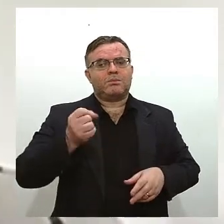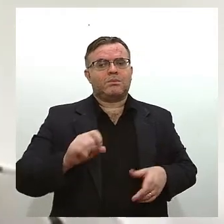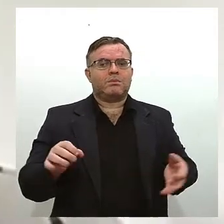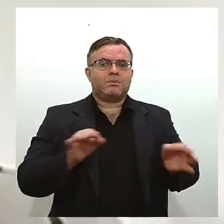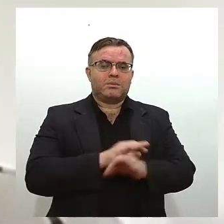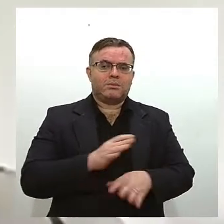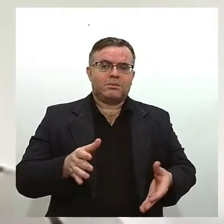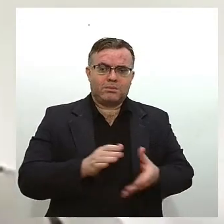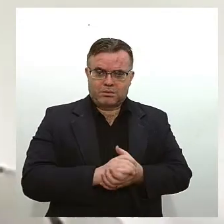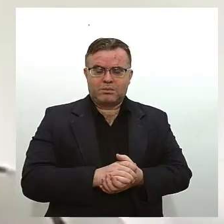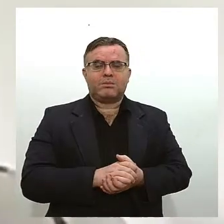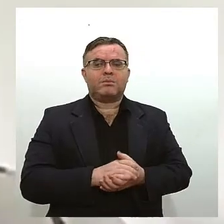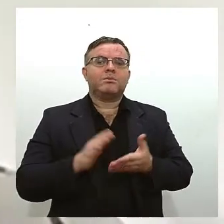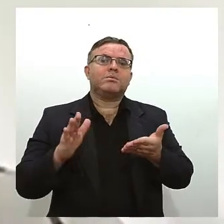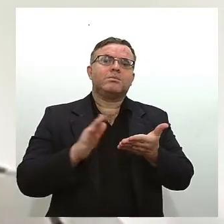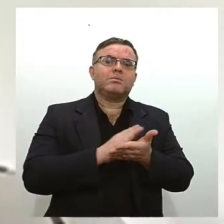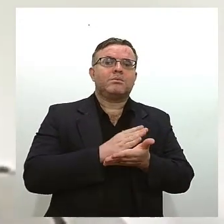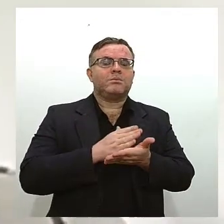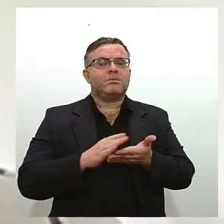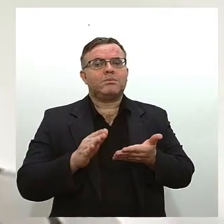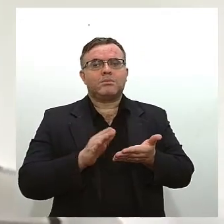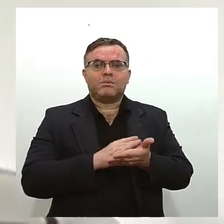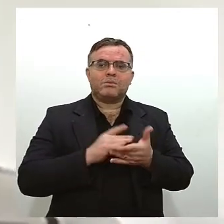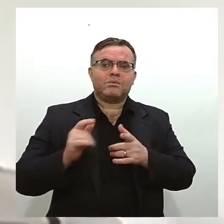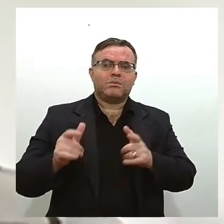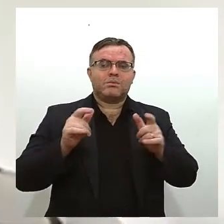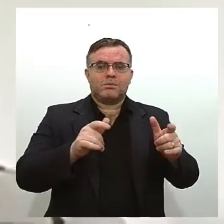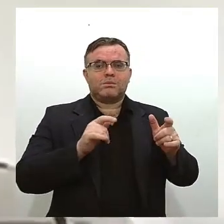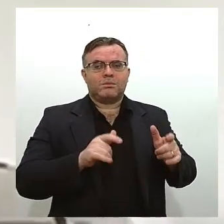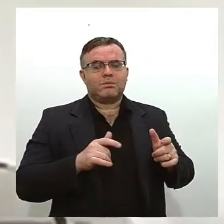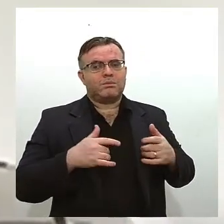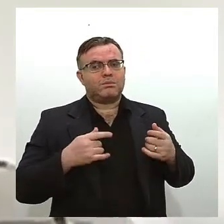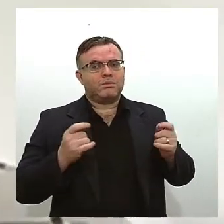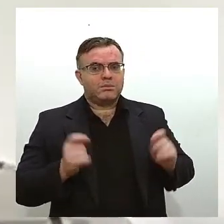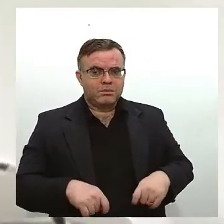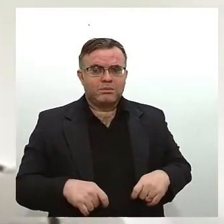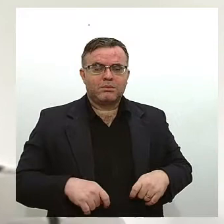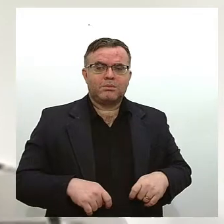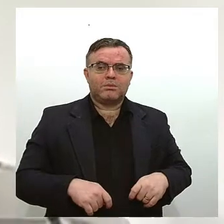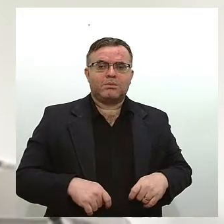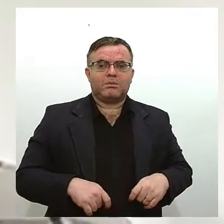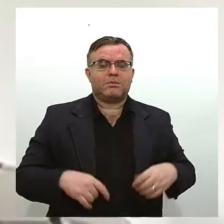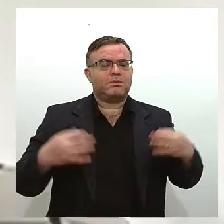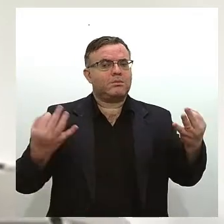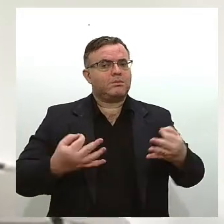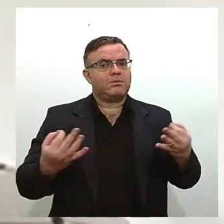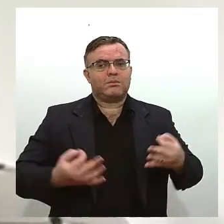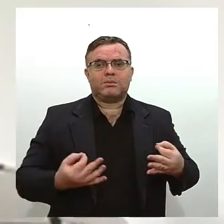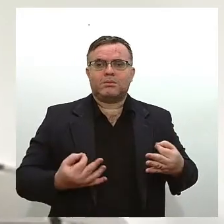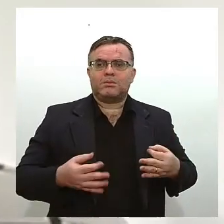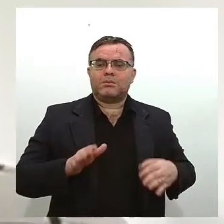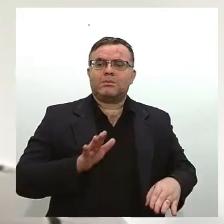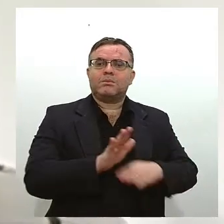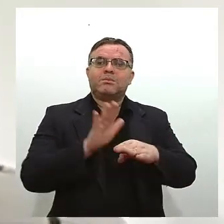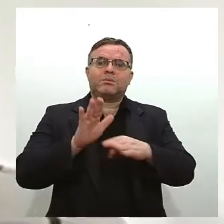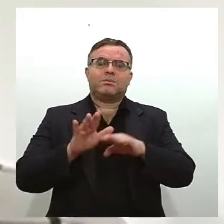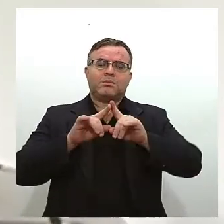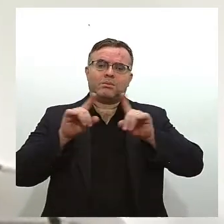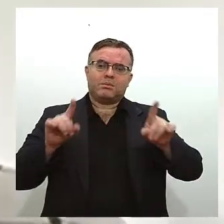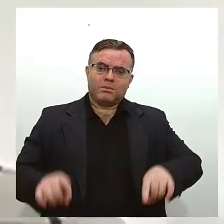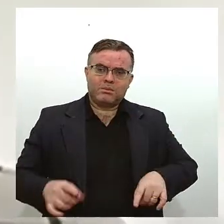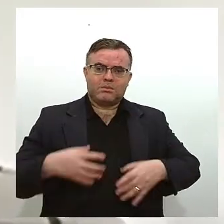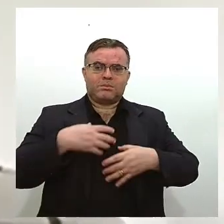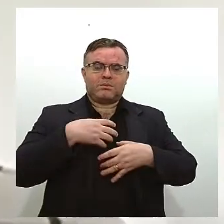há alguns setores ainda como de serviços que foi o setor que mais serviu sentiu a crise do ano